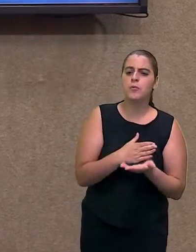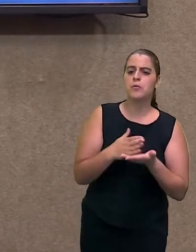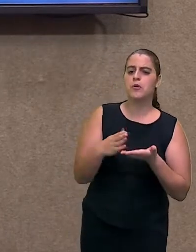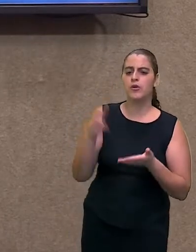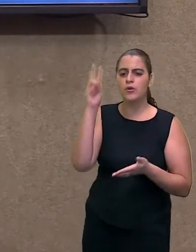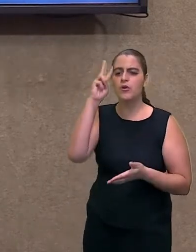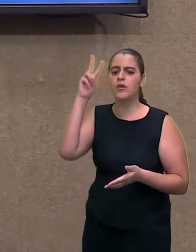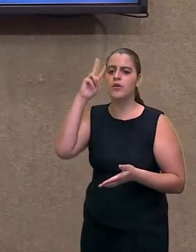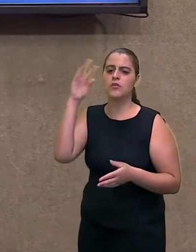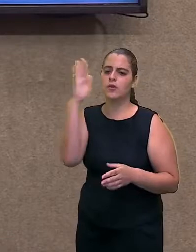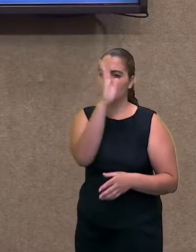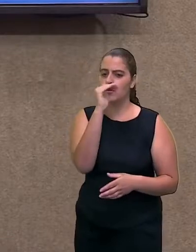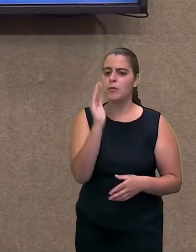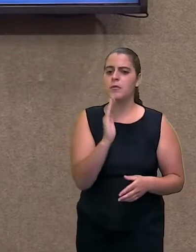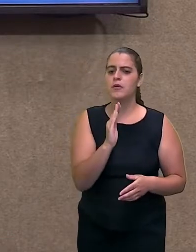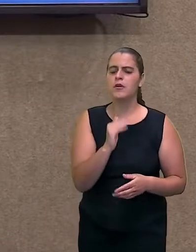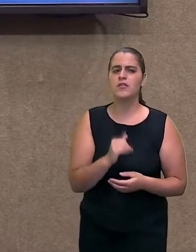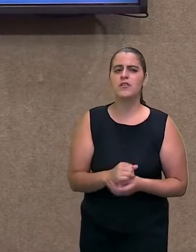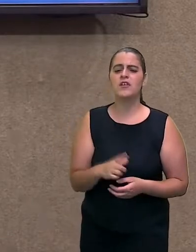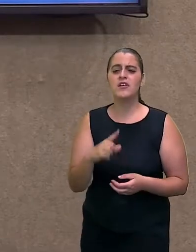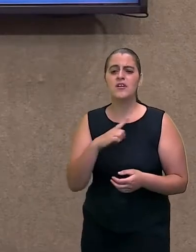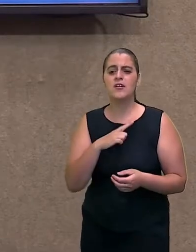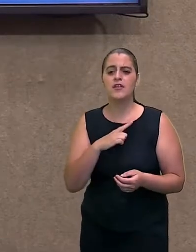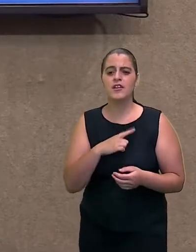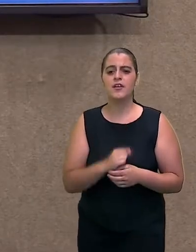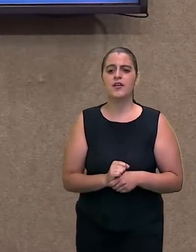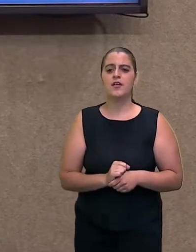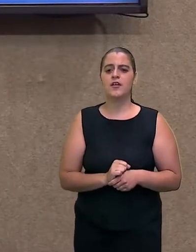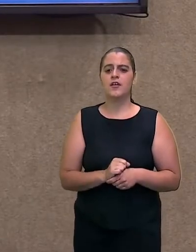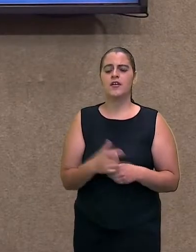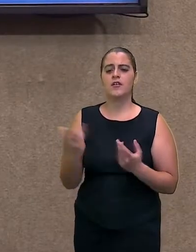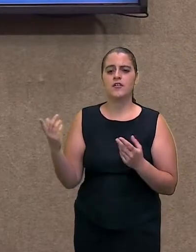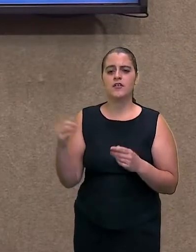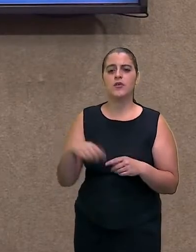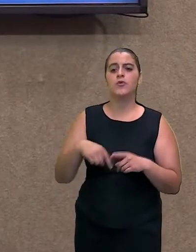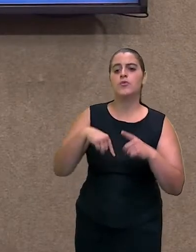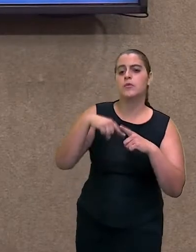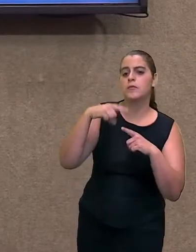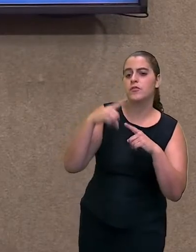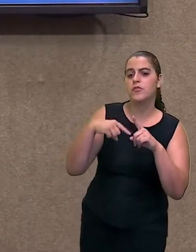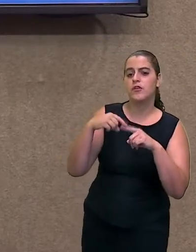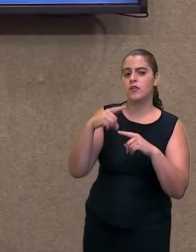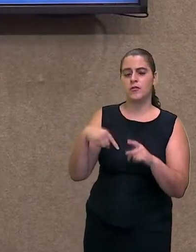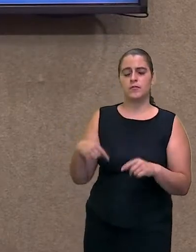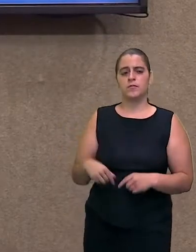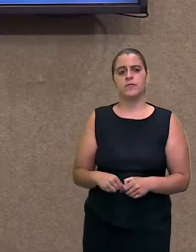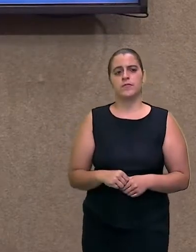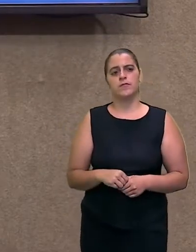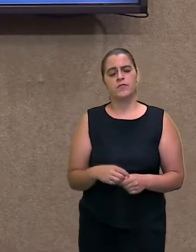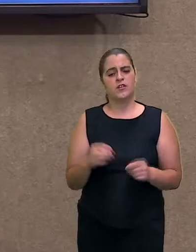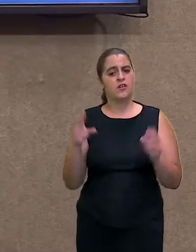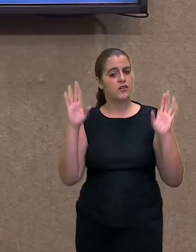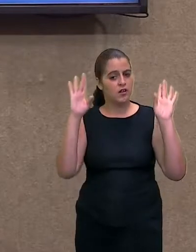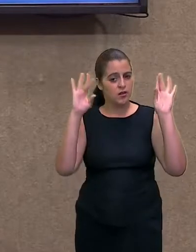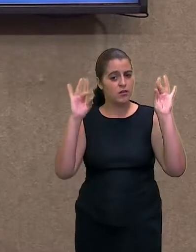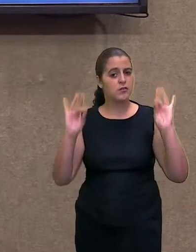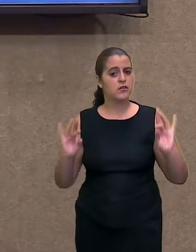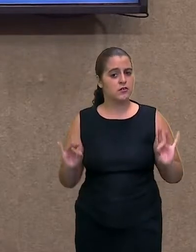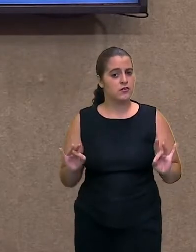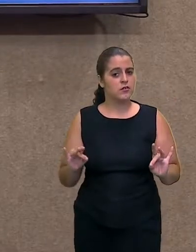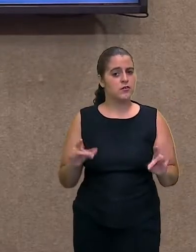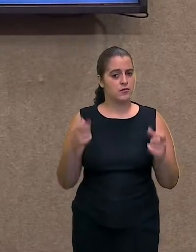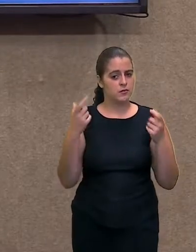né? Esse local aí ainda existe lá. E é muita história que o lugar tem pra contar.